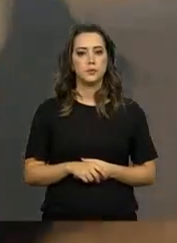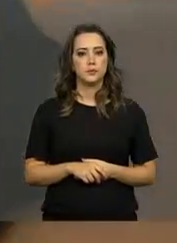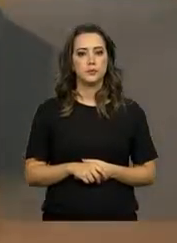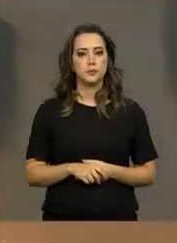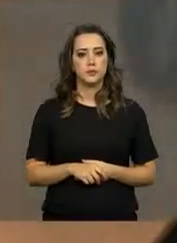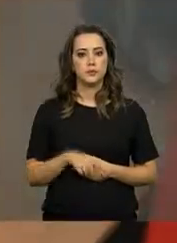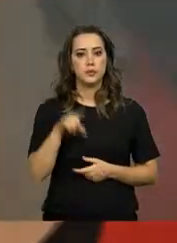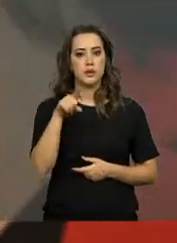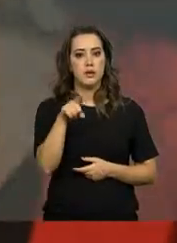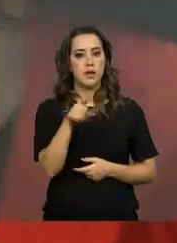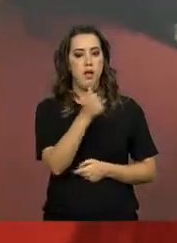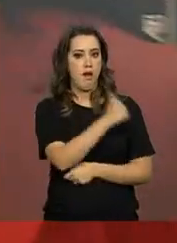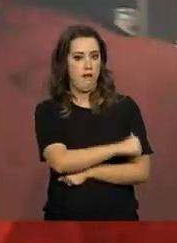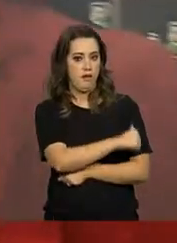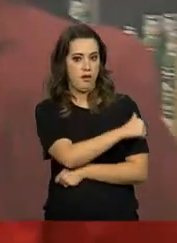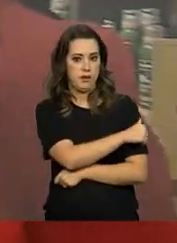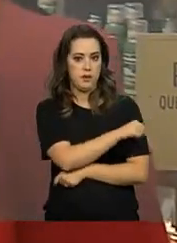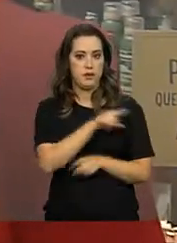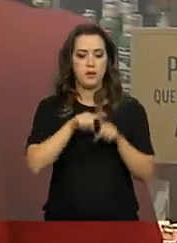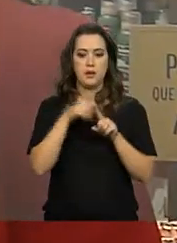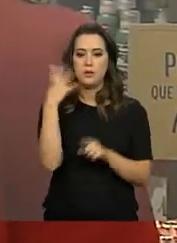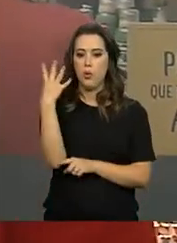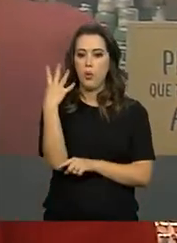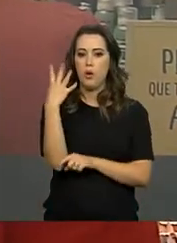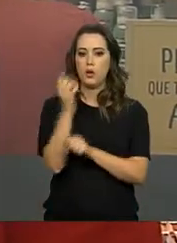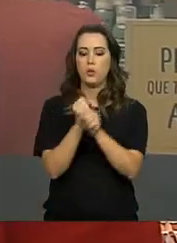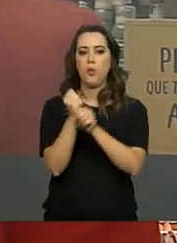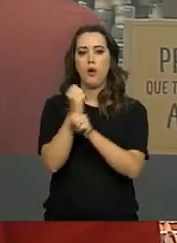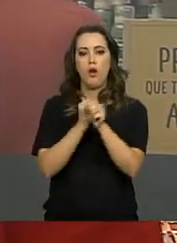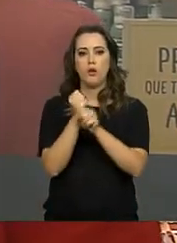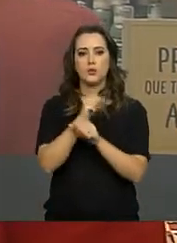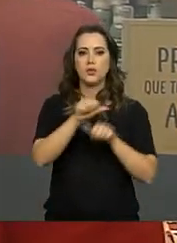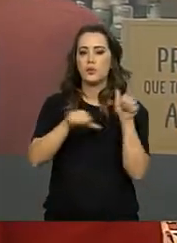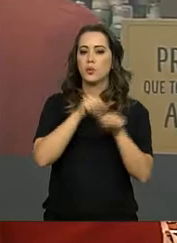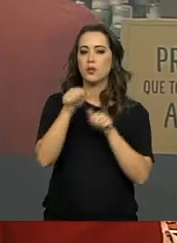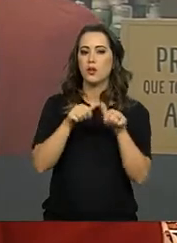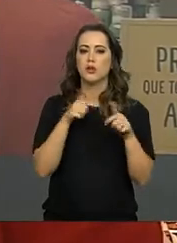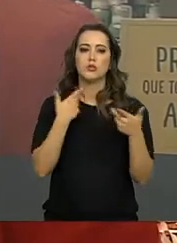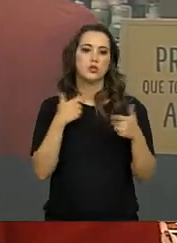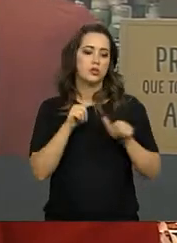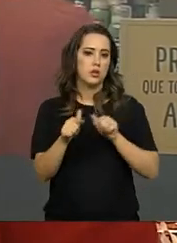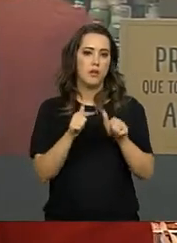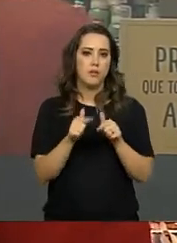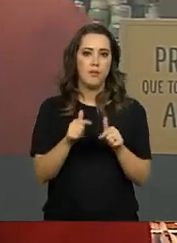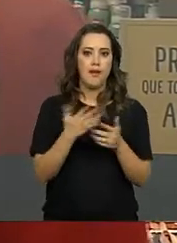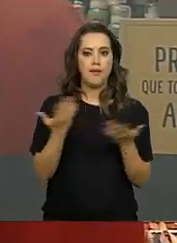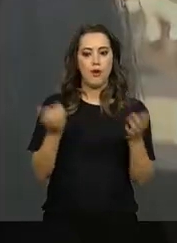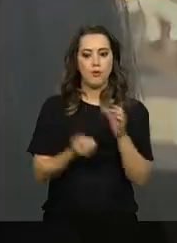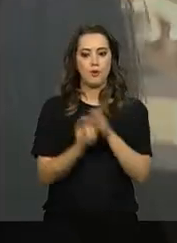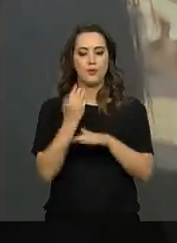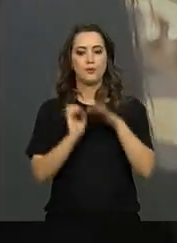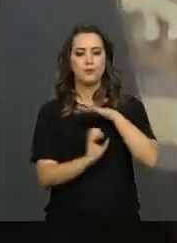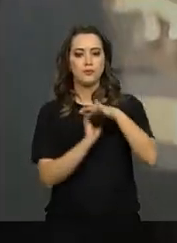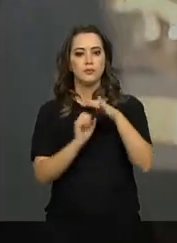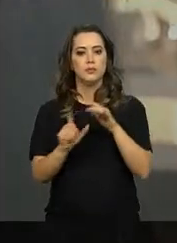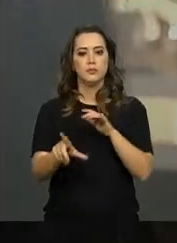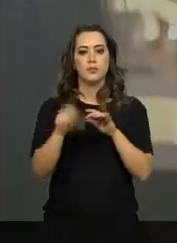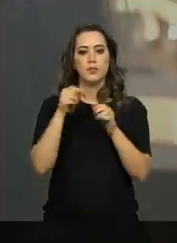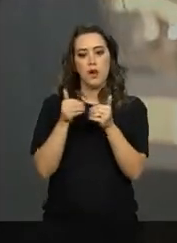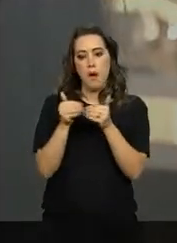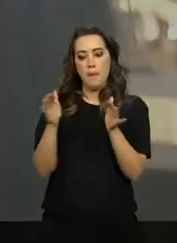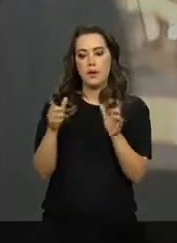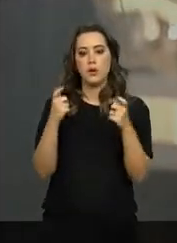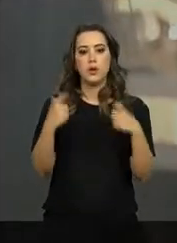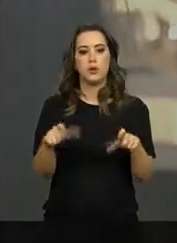Tatiane é enfermeira de formação, mas há quatro anos decidiu mudar a área de atuação e virou empresária. Escolheu abrir uma